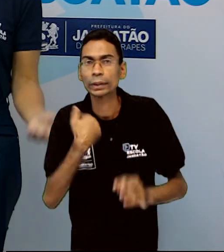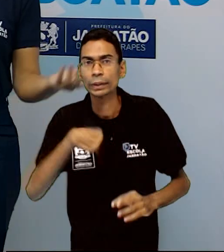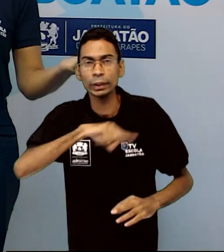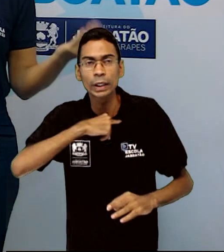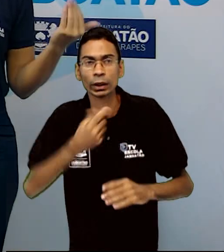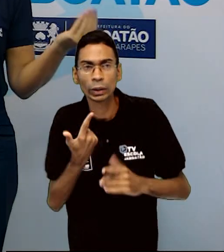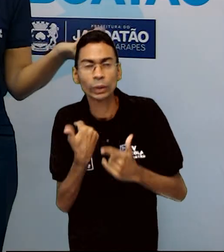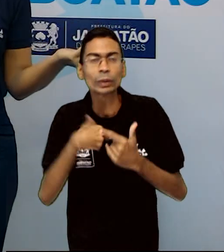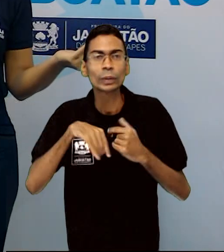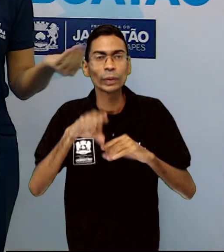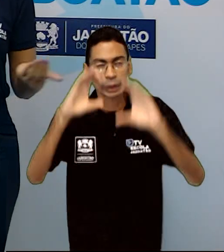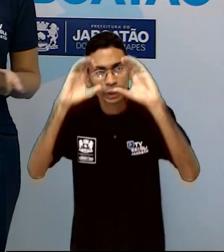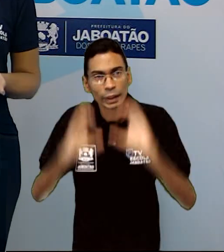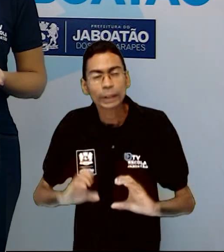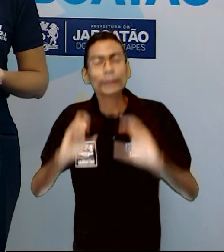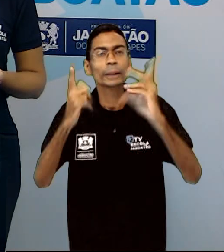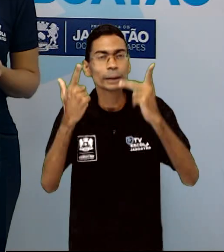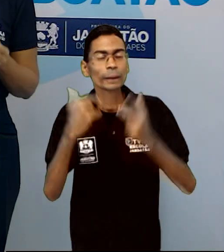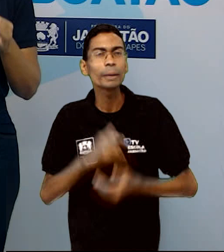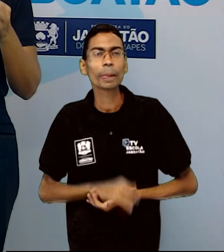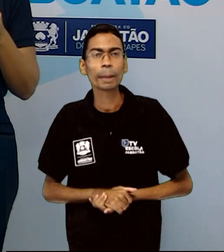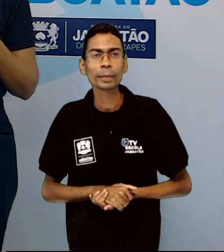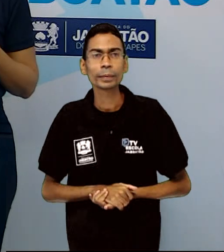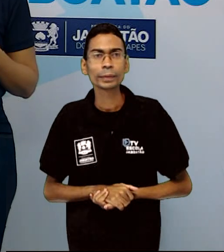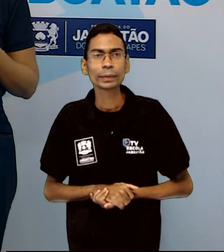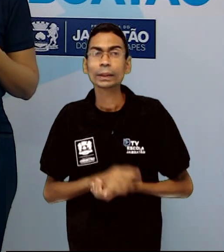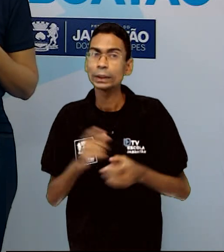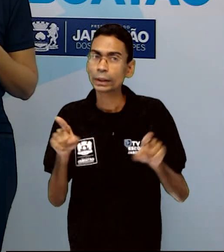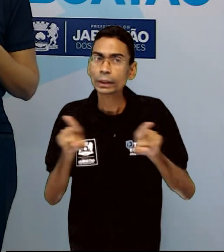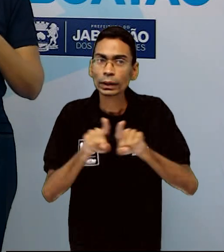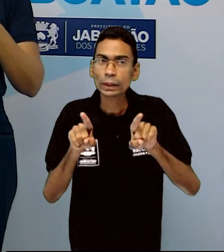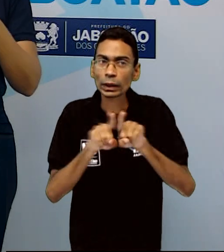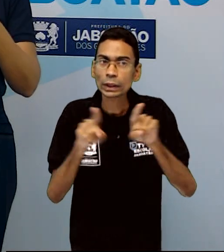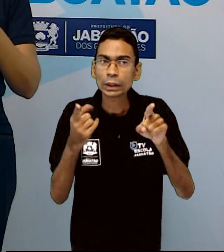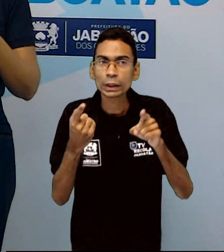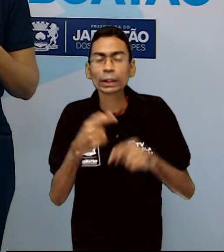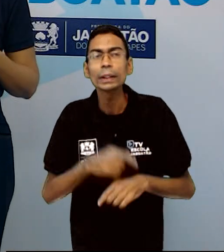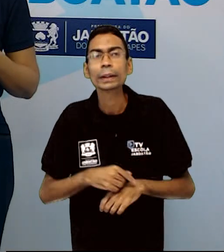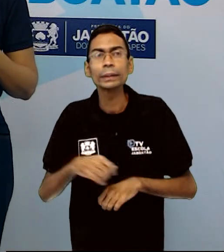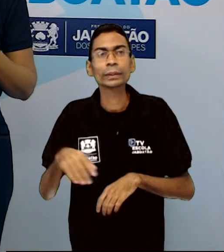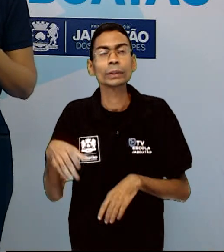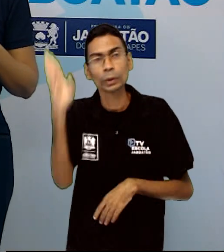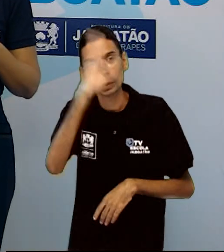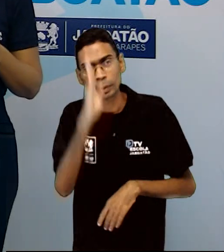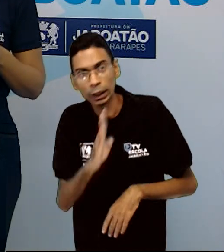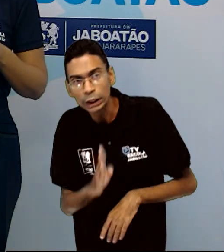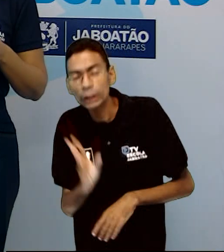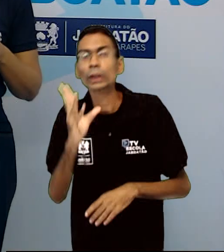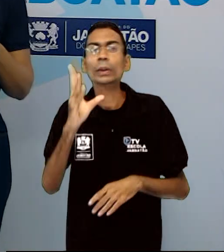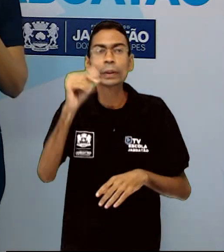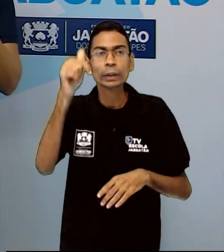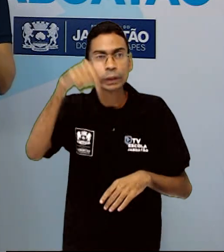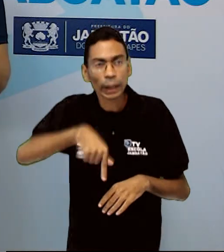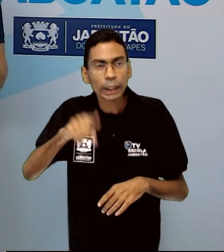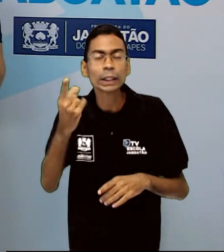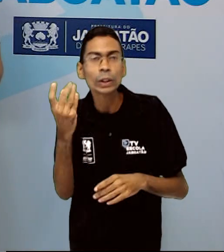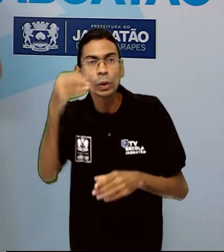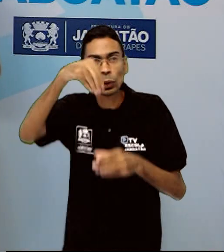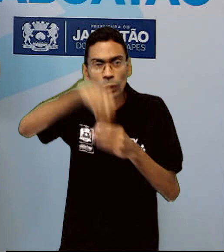de acordo com a Constituição Federal brasileira, o voto é obrigatório para cidadãos